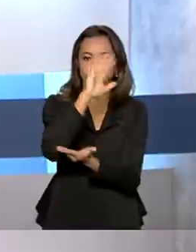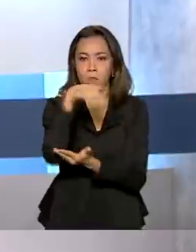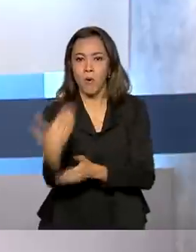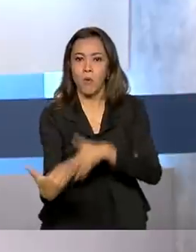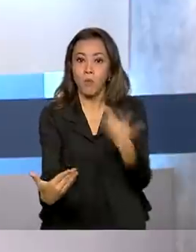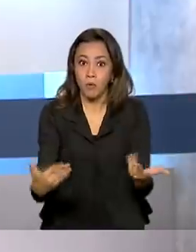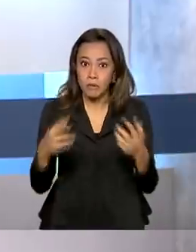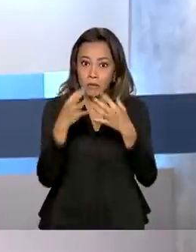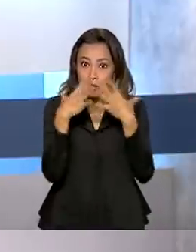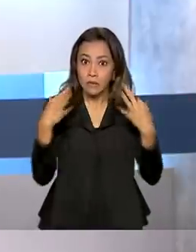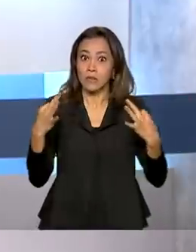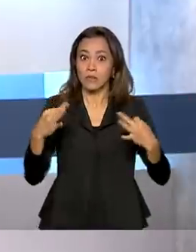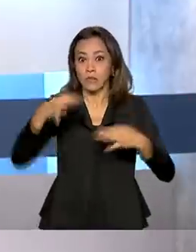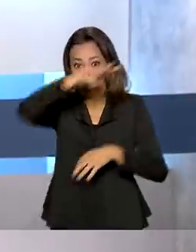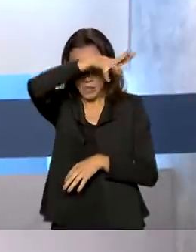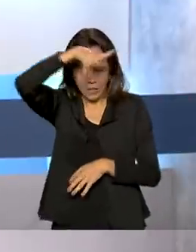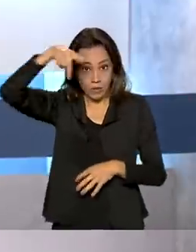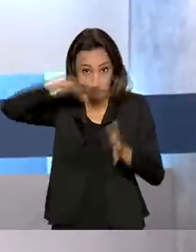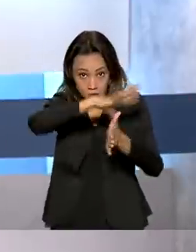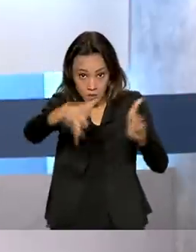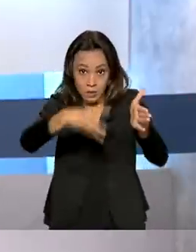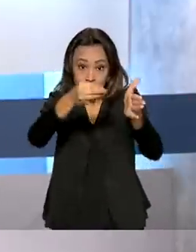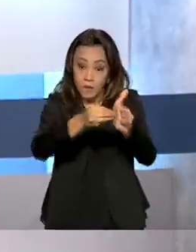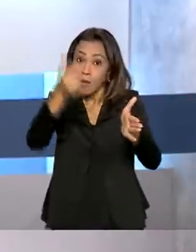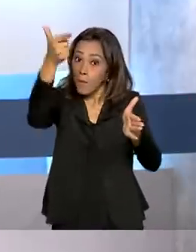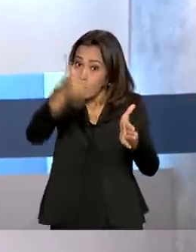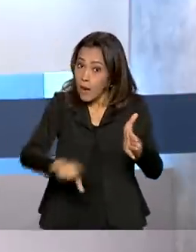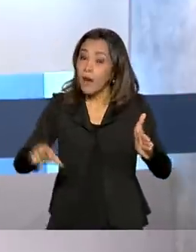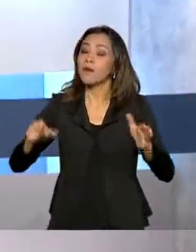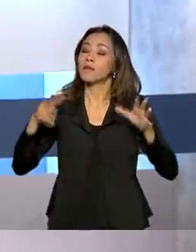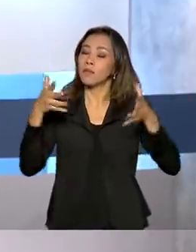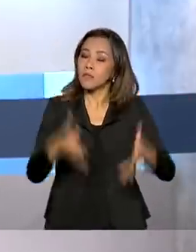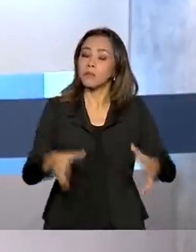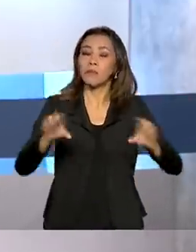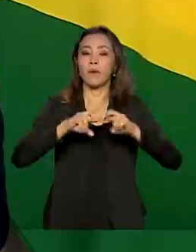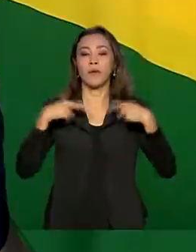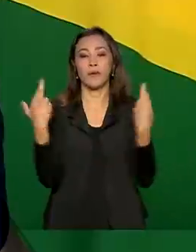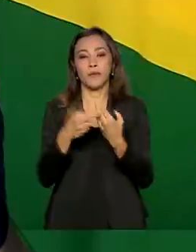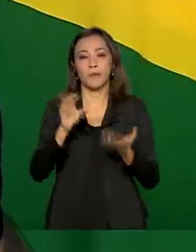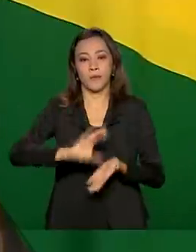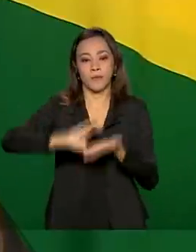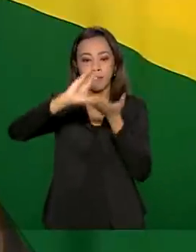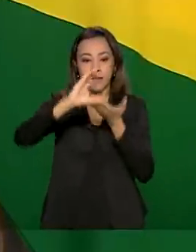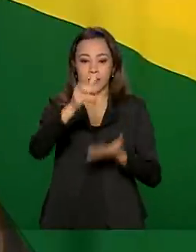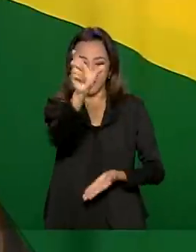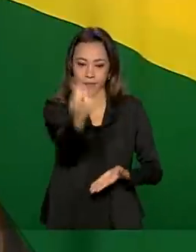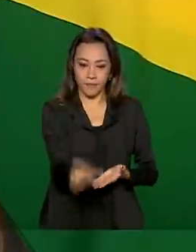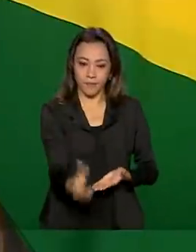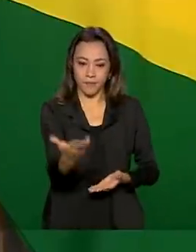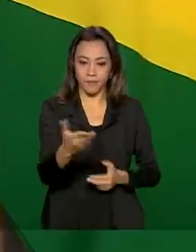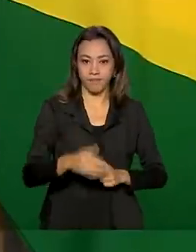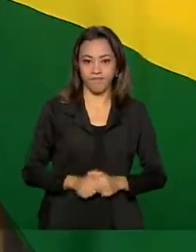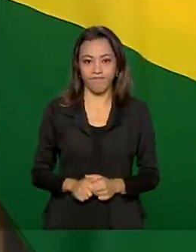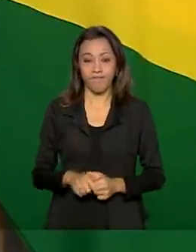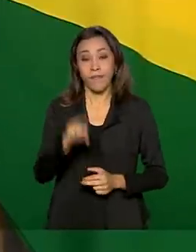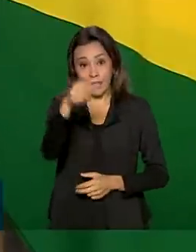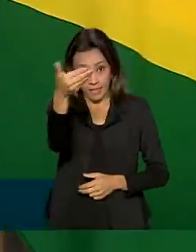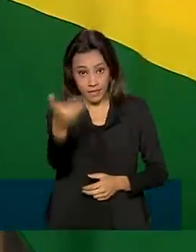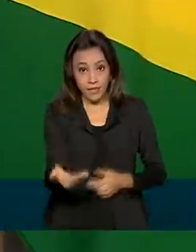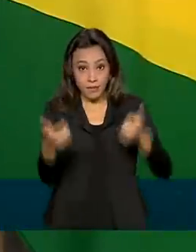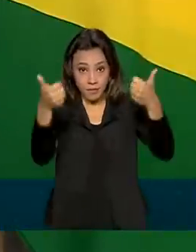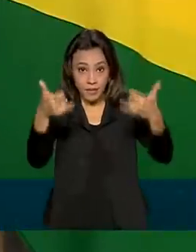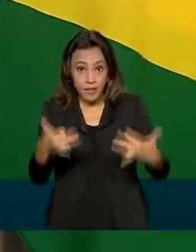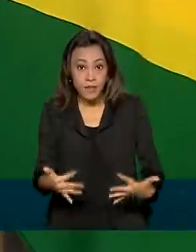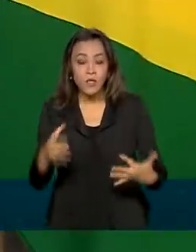-presidente Hamilton Mourão participou de mais uma reunião do Conselho da Amazônia. Uma situação de coordenar e